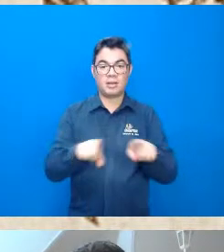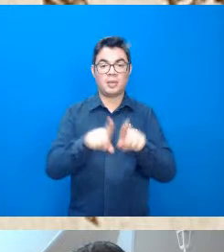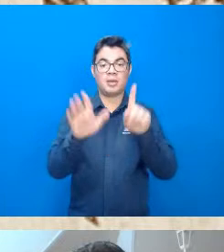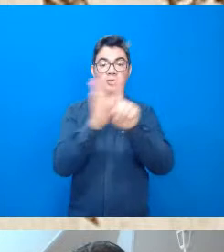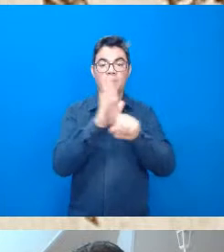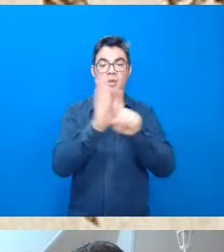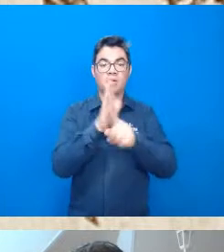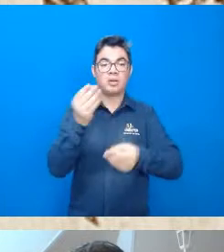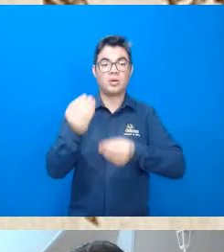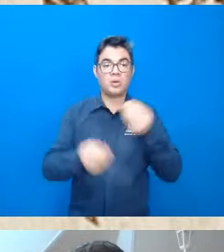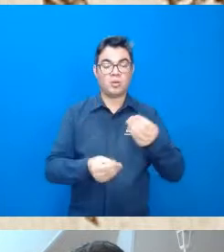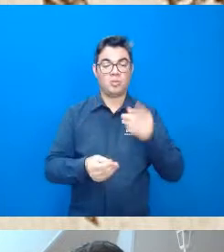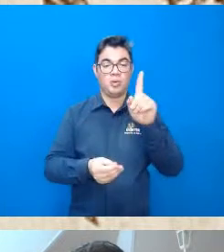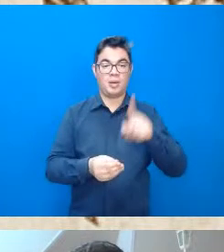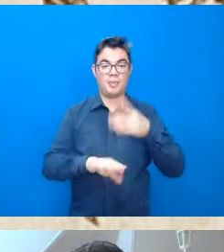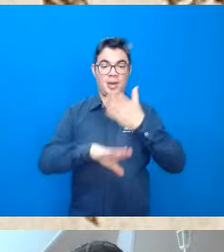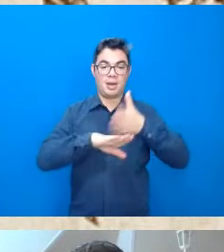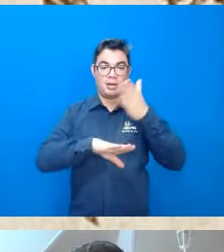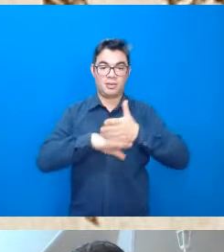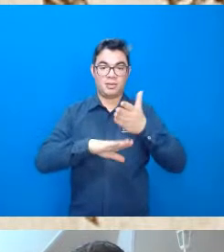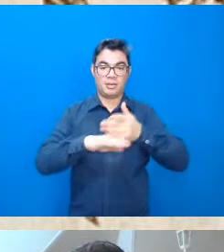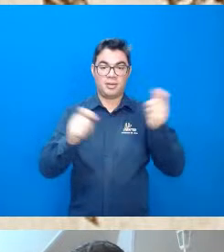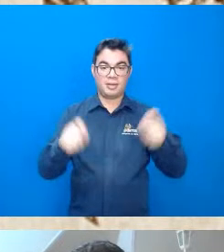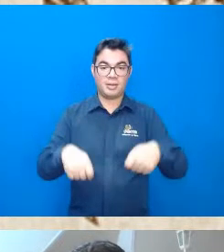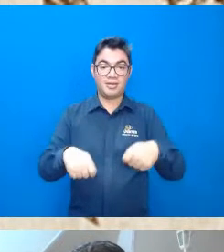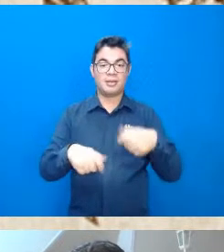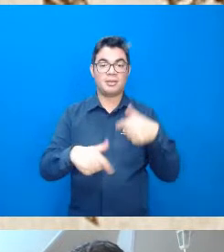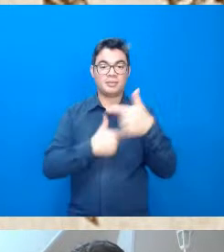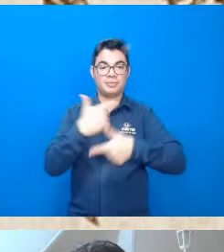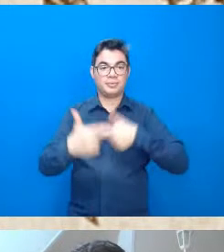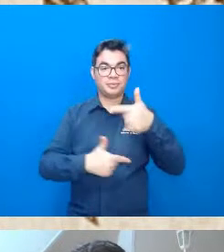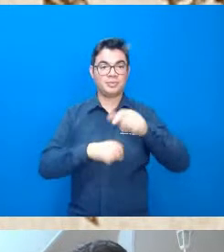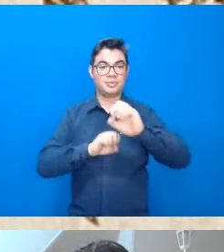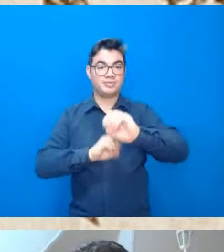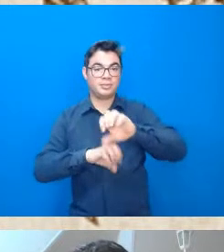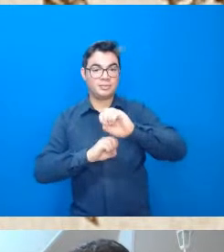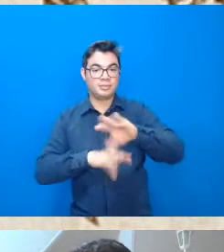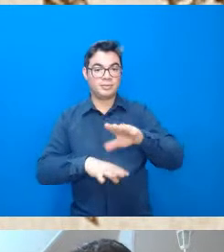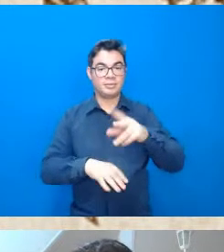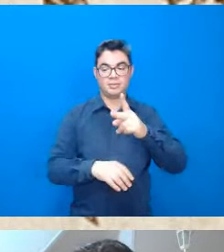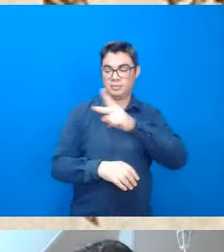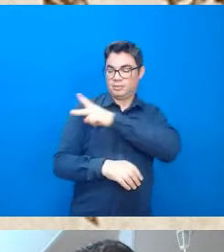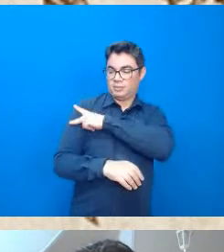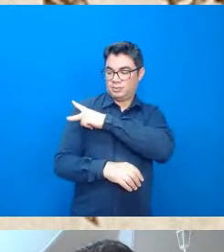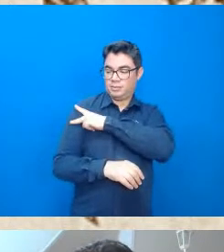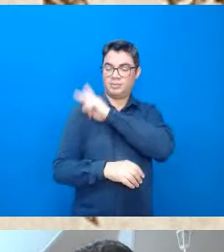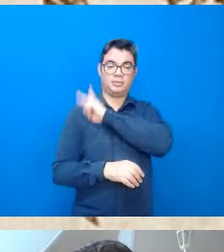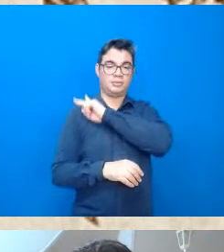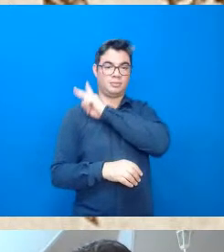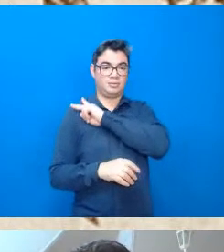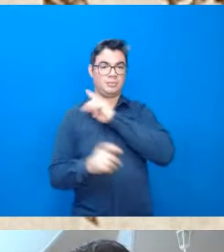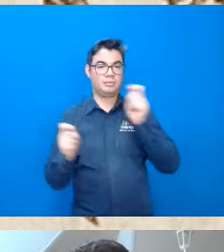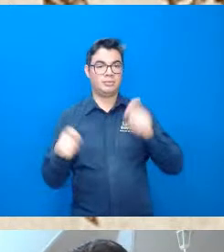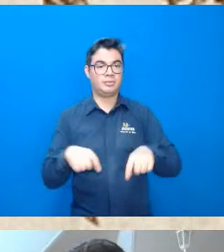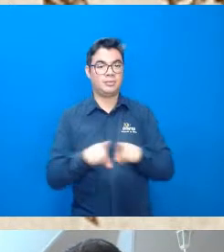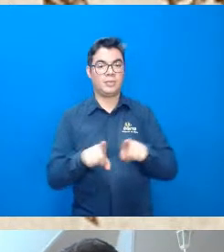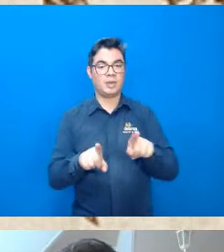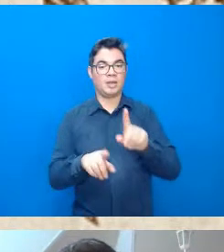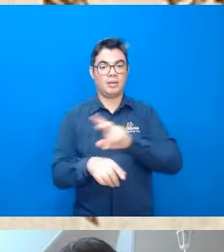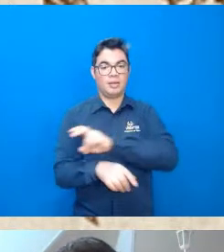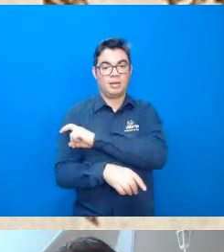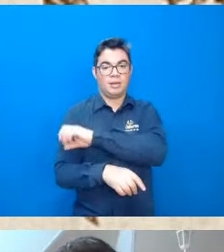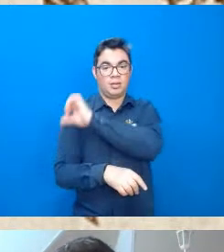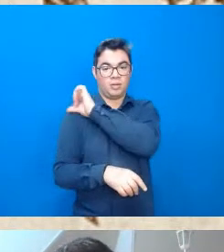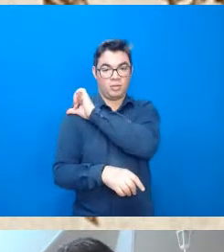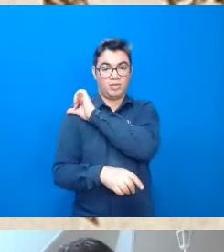métodos aí práticos para trabalhar com os alunos do ensino fundamental o mesmo médio e aí eu já emendo mais